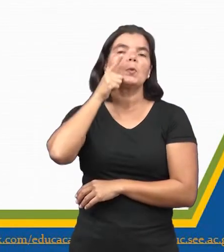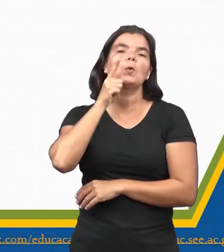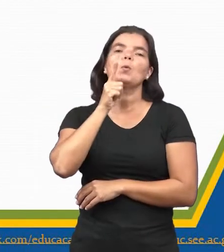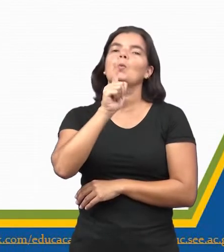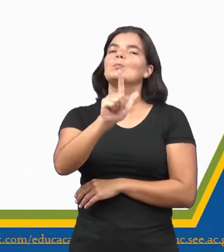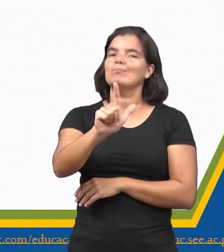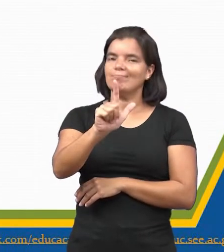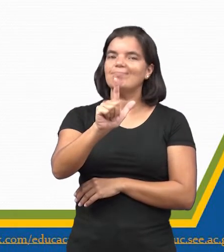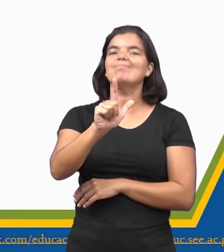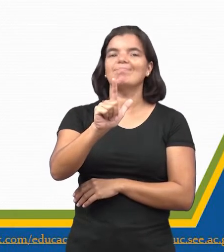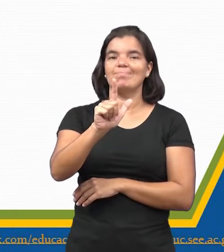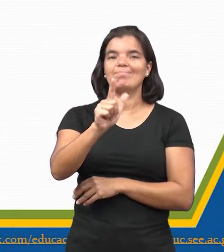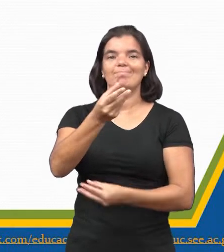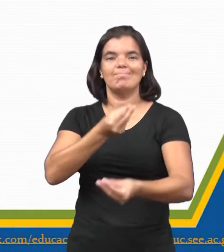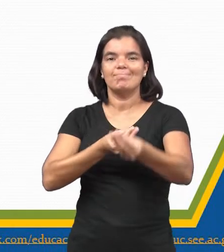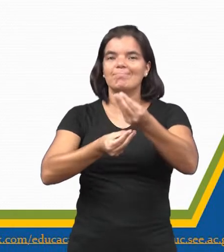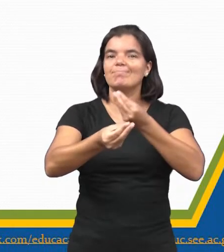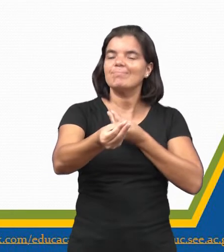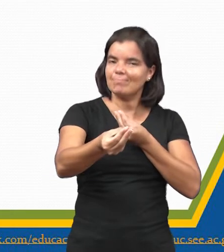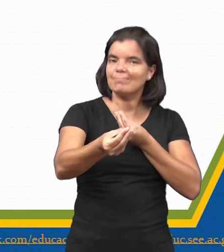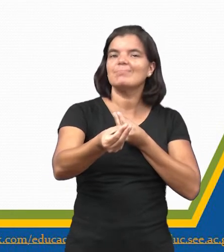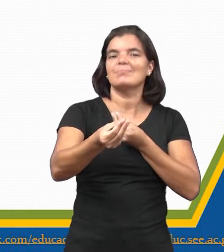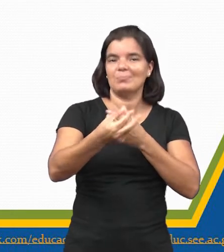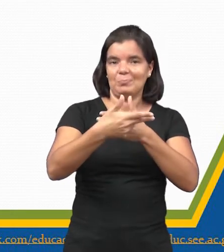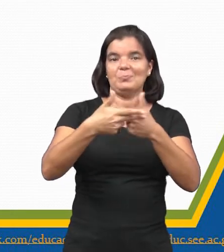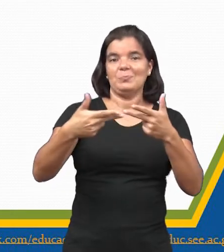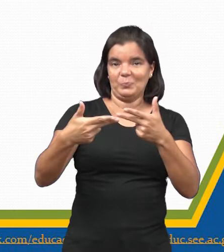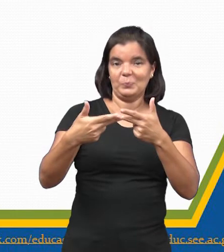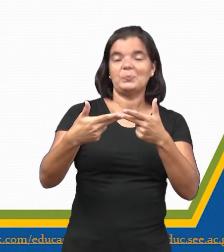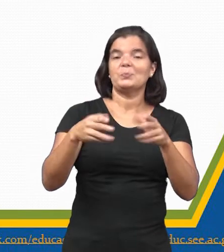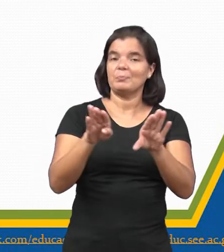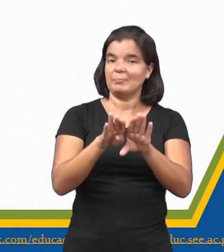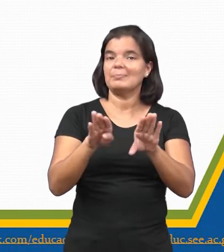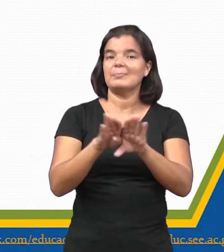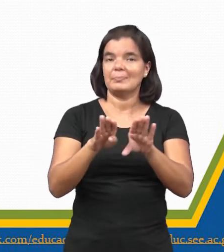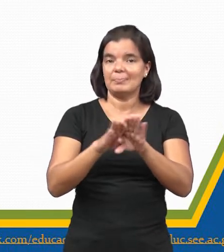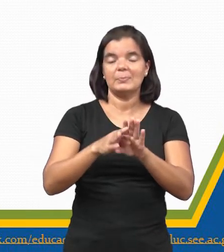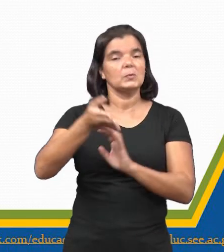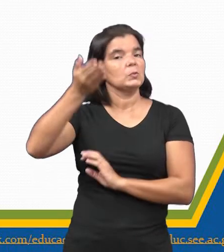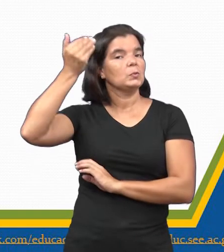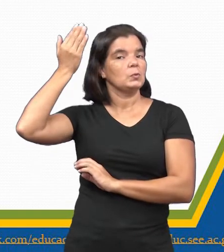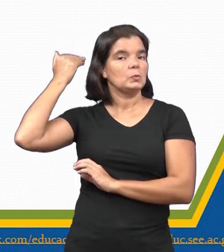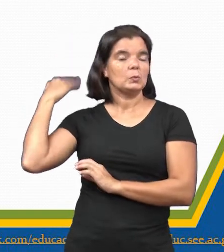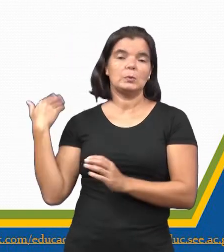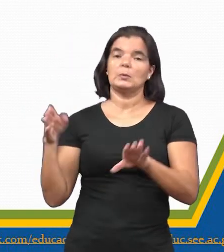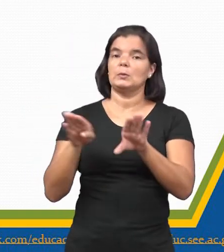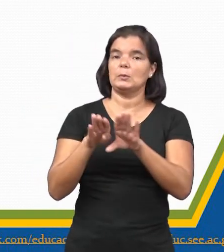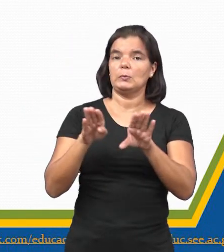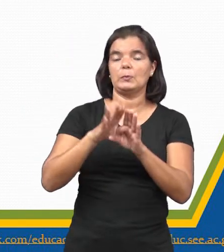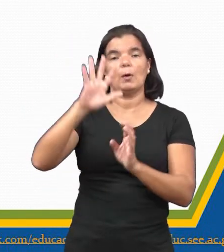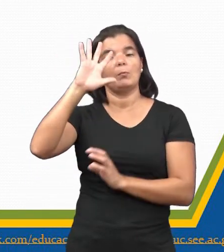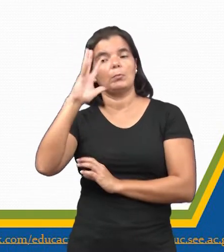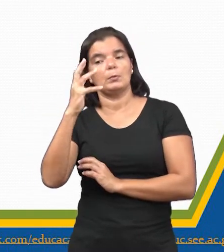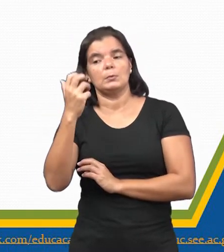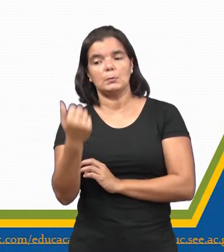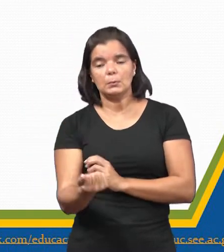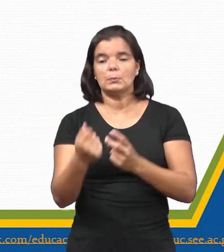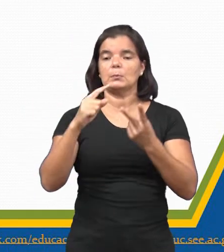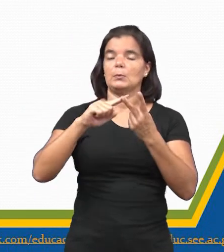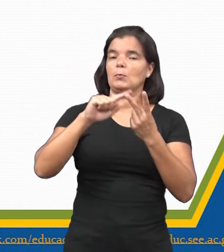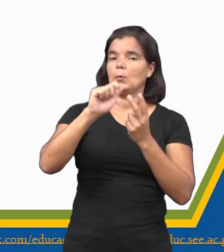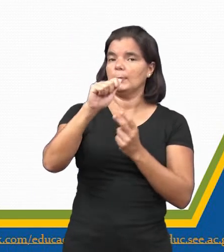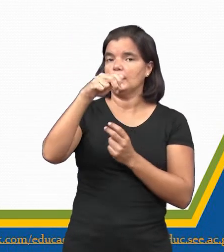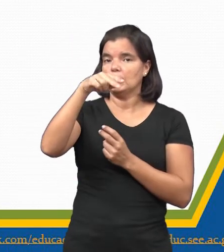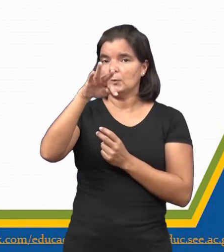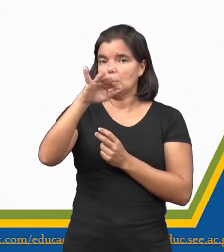ascender devido às trocas comerciais, né? As relações comerciais com as antilhas, com a África. Eles